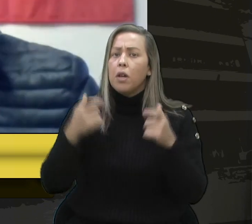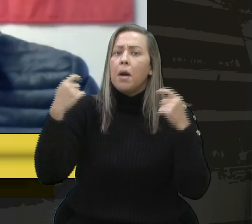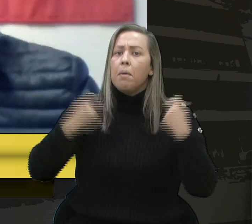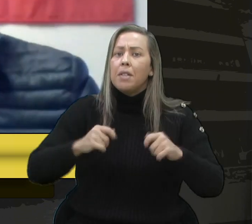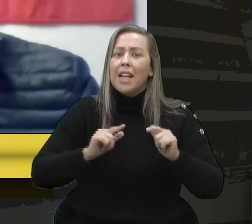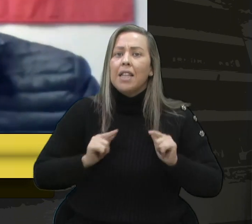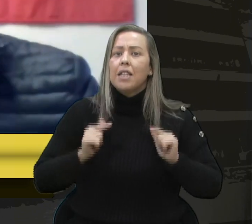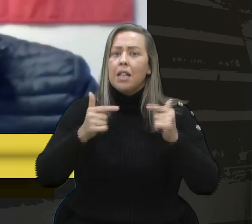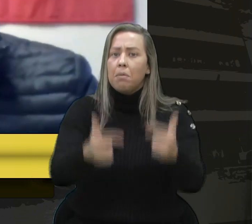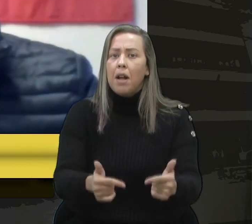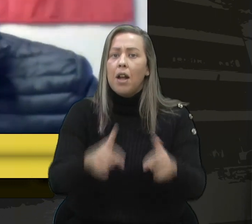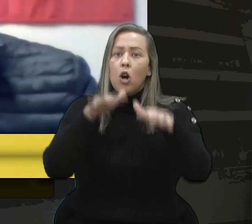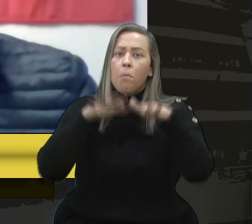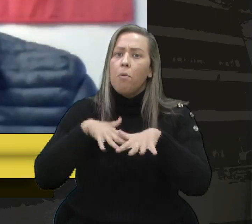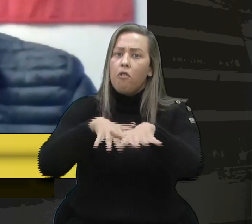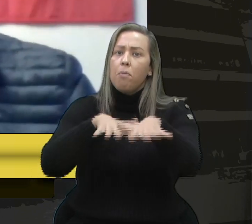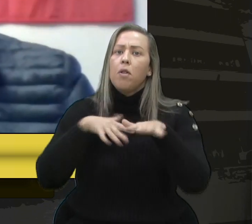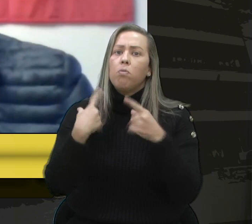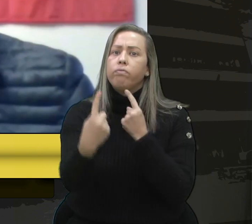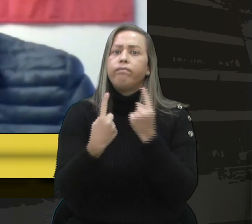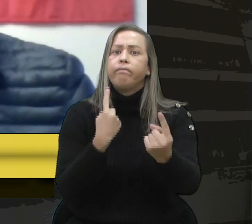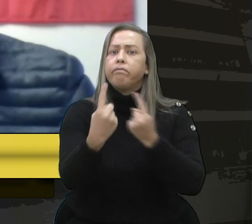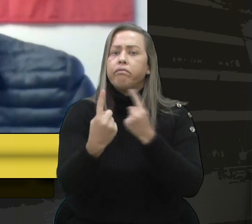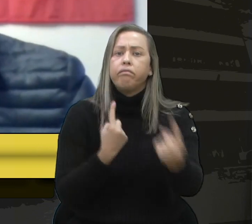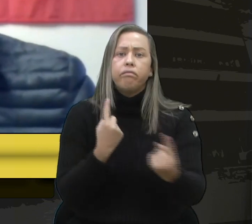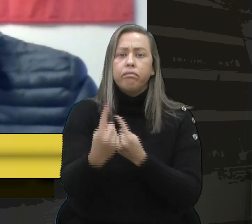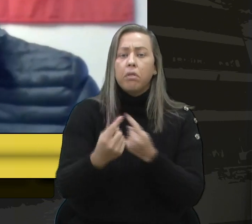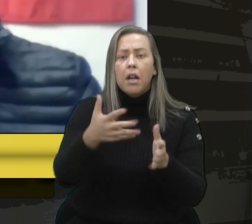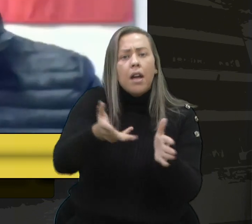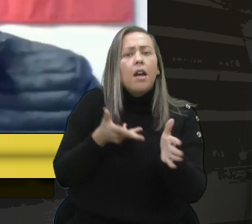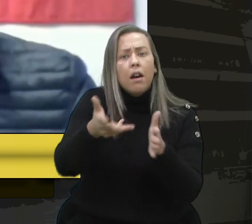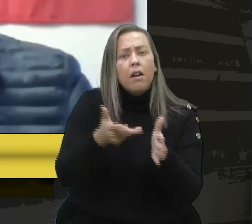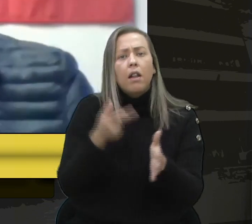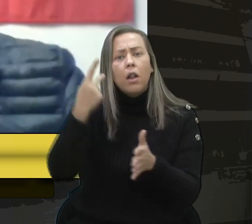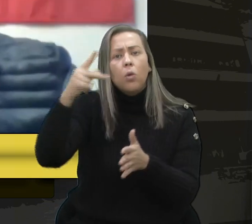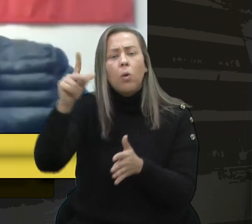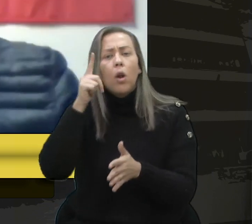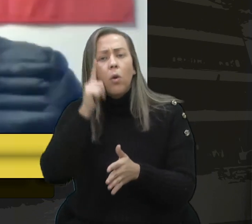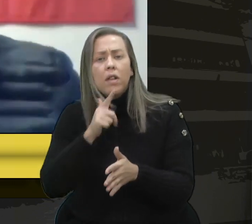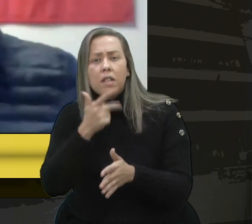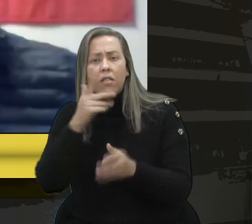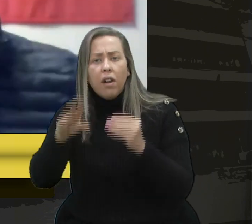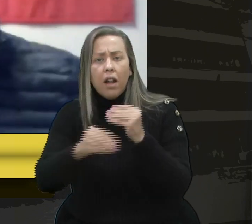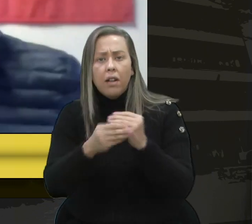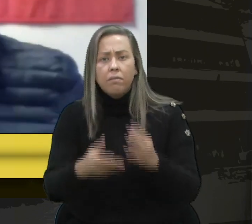trabalhar a questão da mobilidade e a gente tem que estar avançando. Sua parte, vereador Lucas.